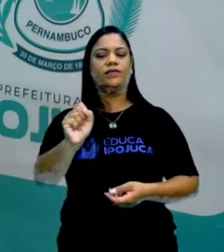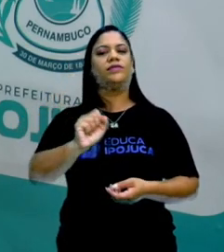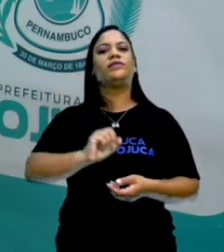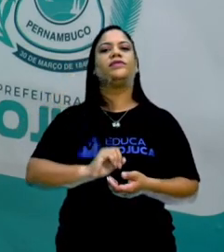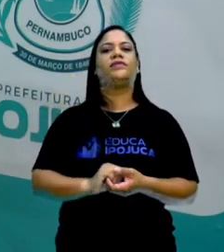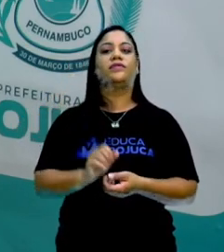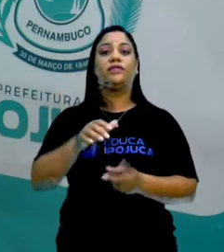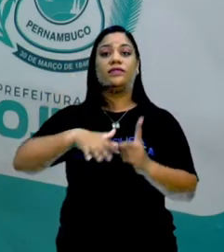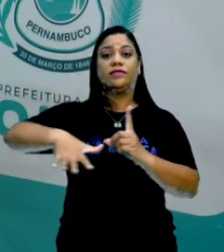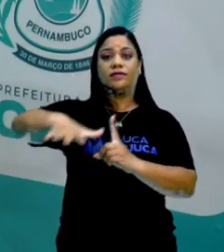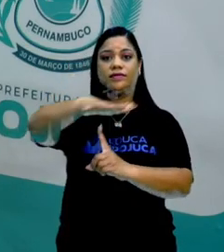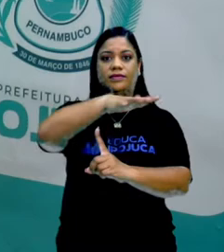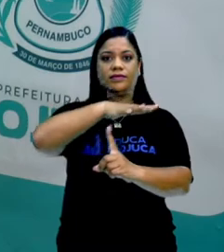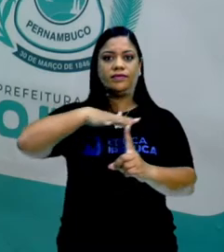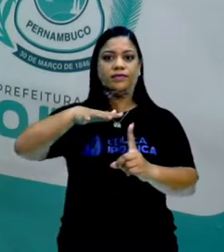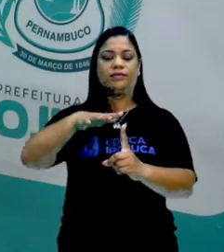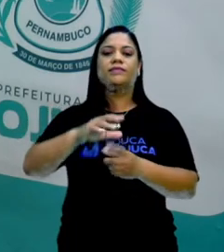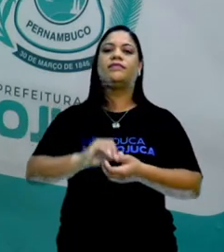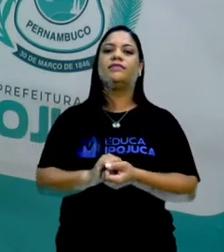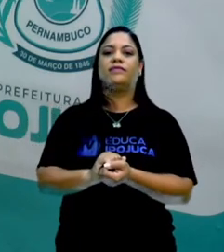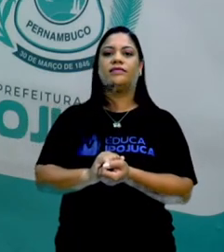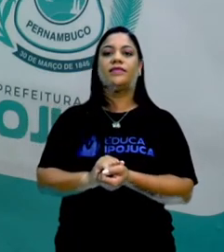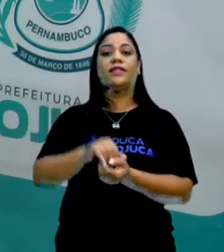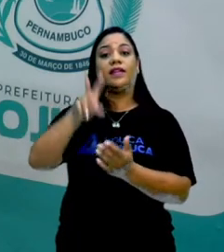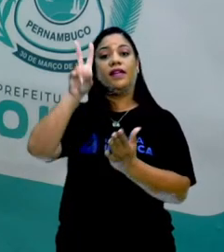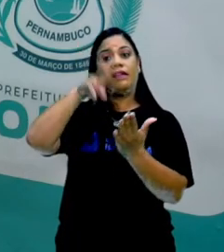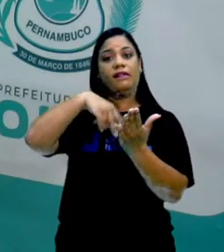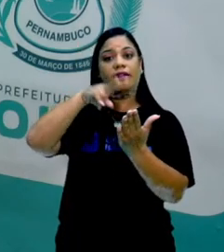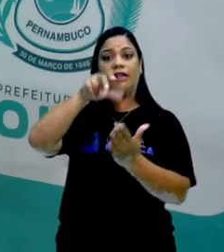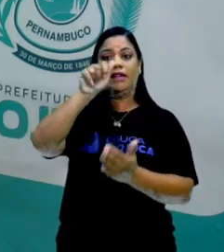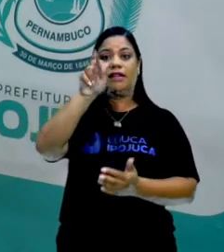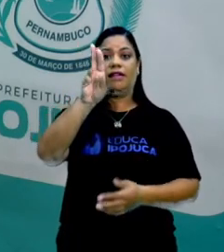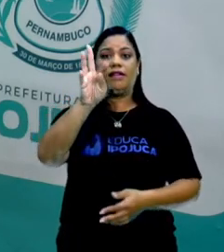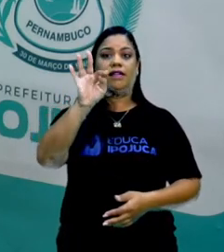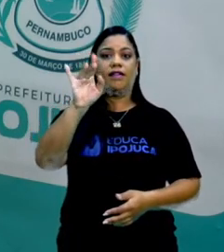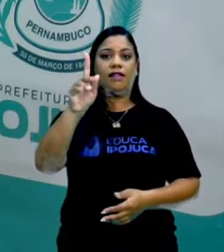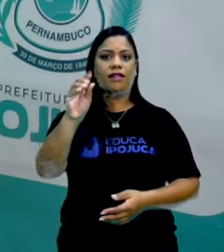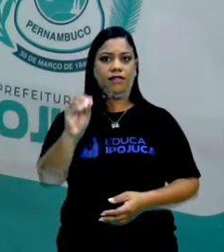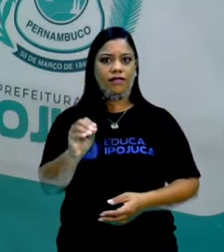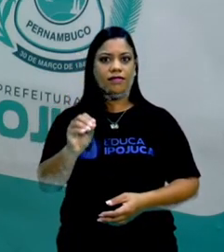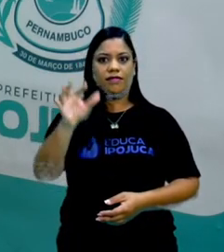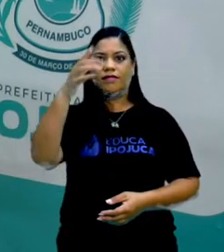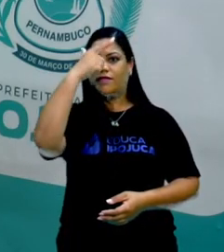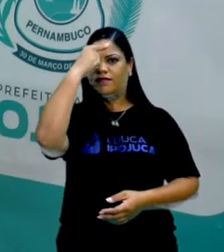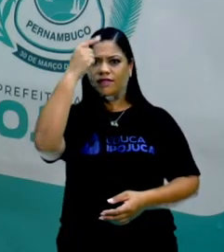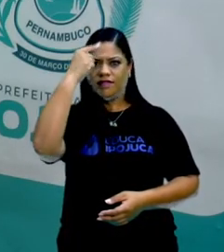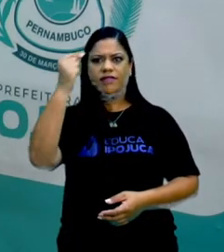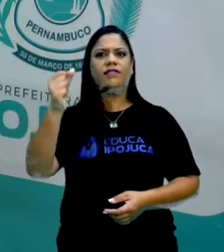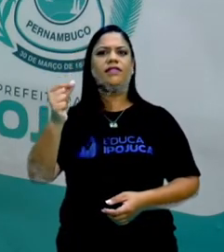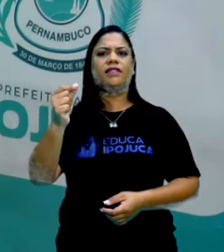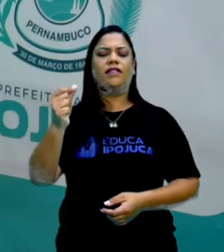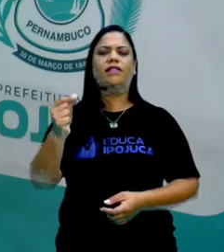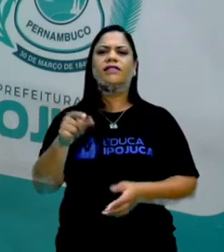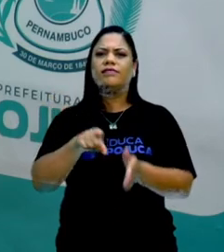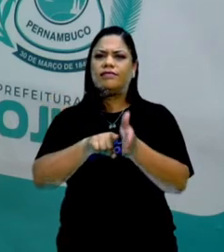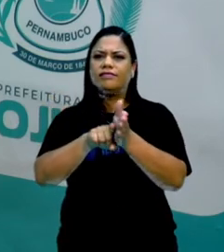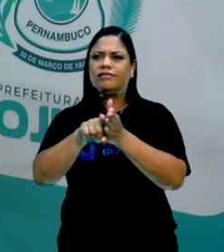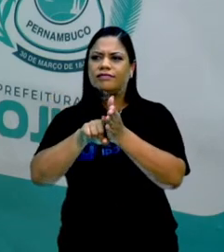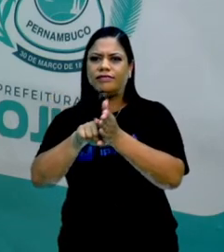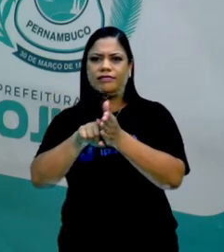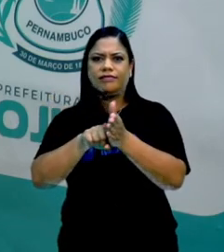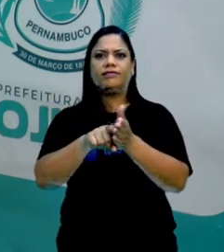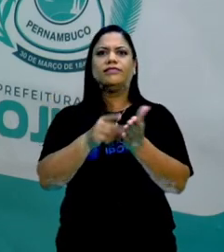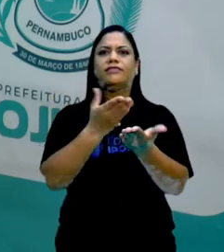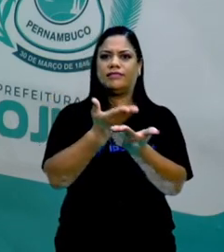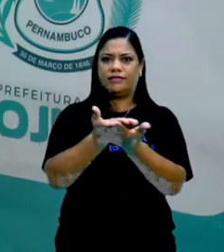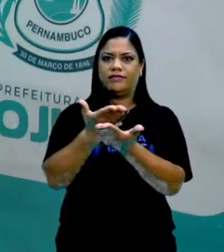Vejam aí, leiam artigos de universidades que fazem pesquisa sobre o clima, não é? Ao longo